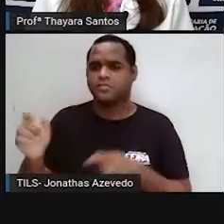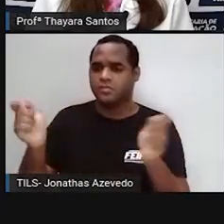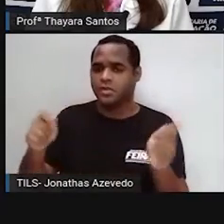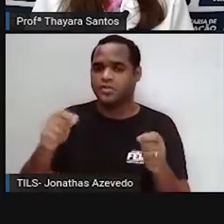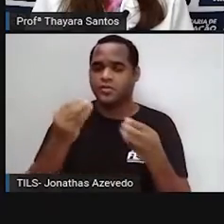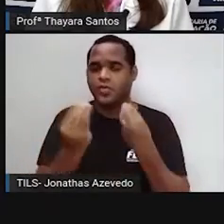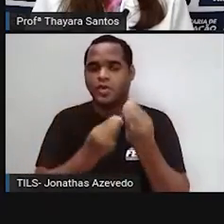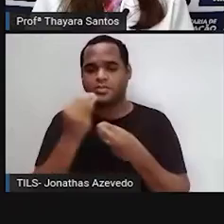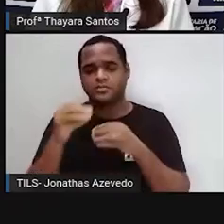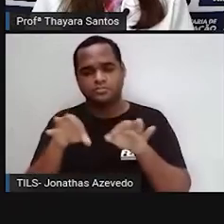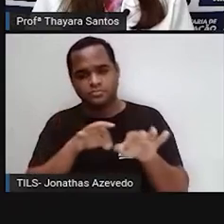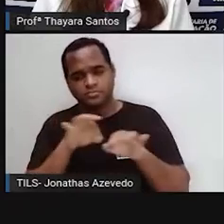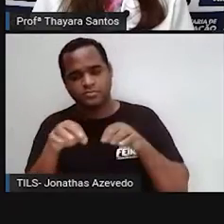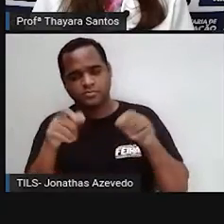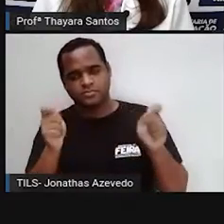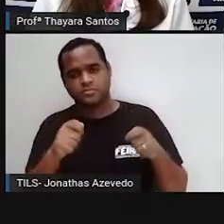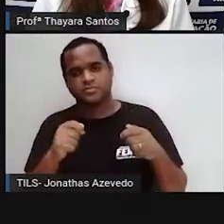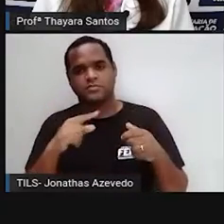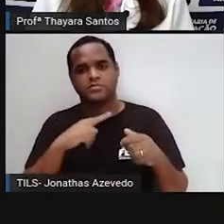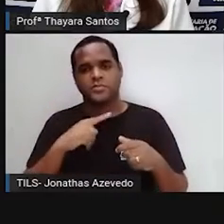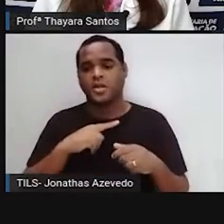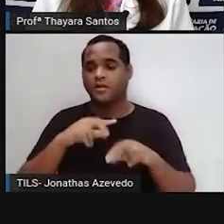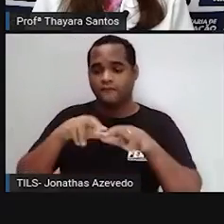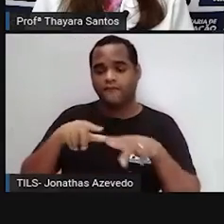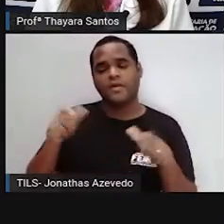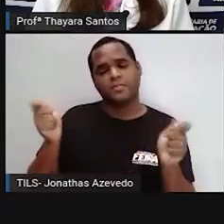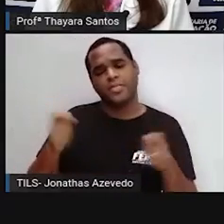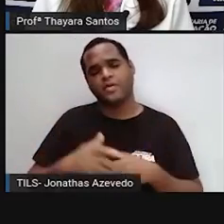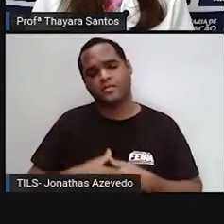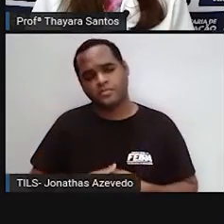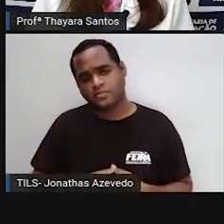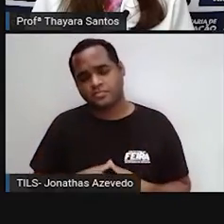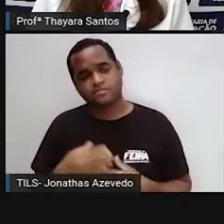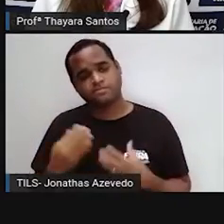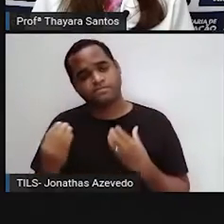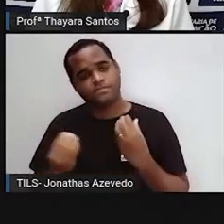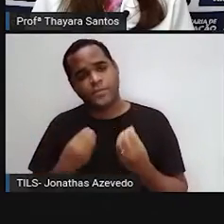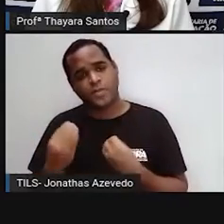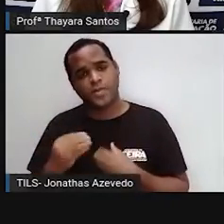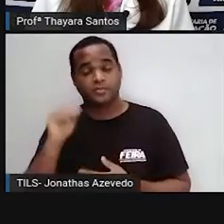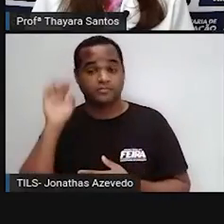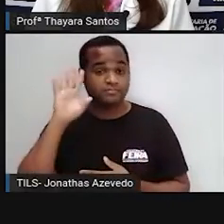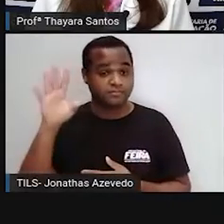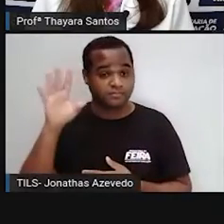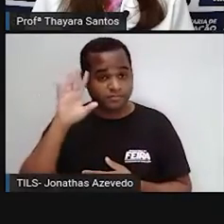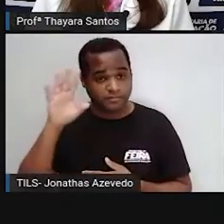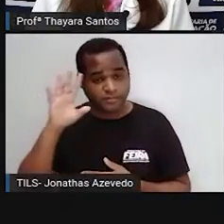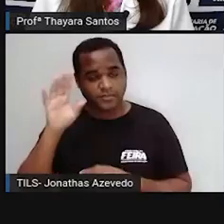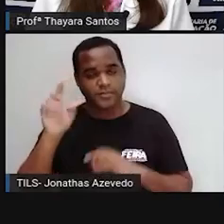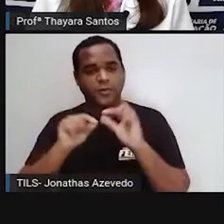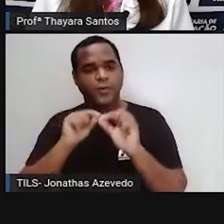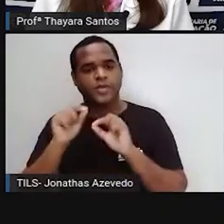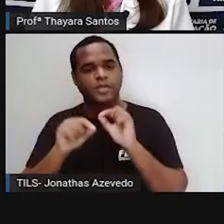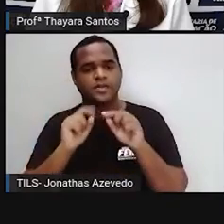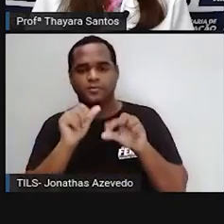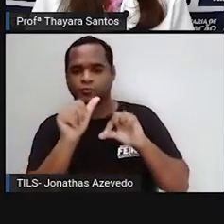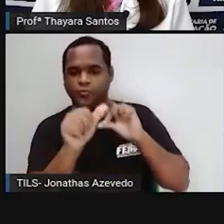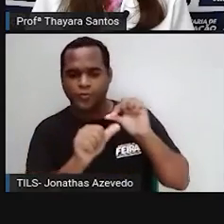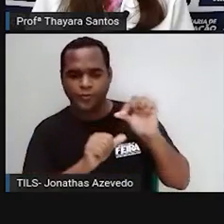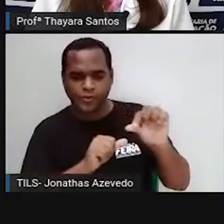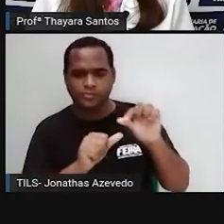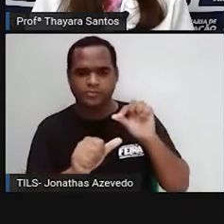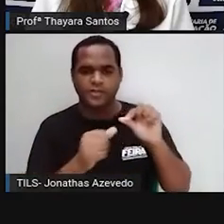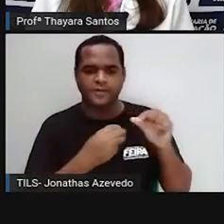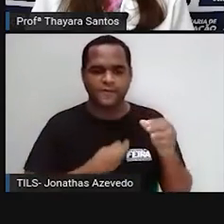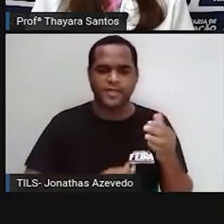como é que a gente faz isso? Através de pequenas ações, né? Então, pensando nessa coisa da gente mudar os nossos padrões de